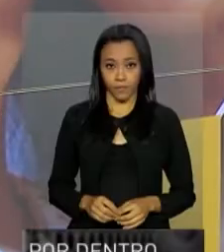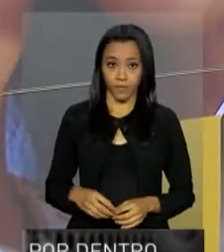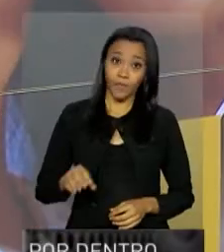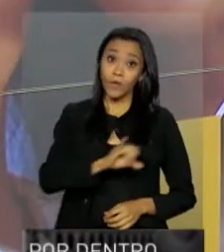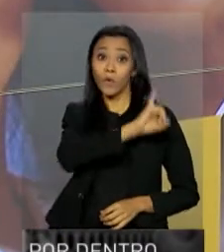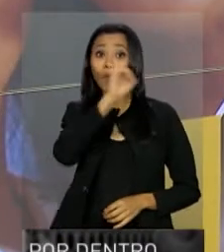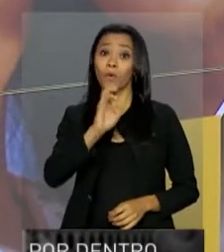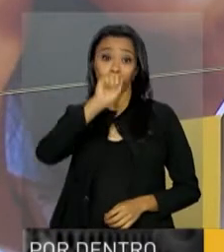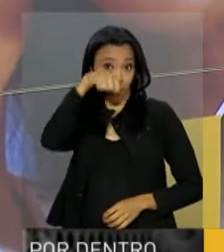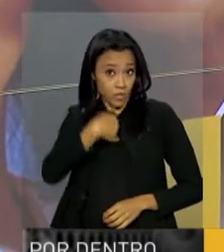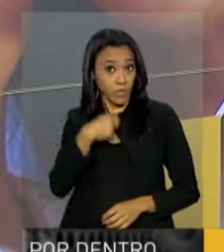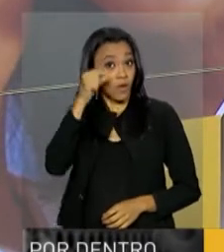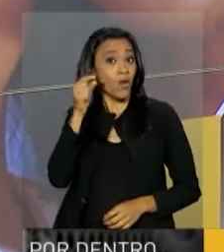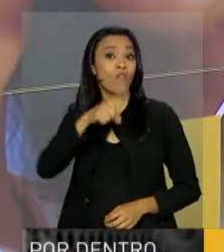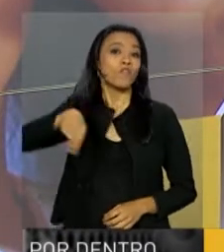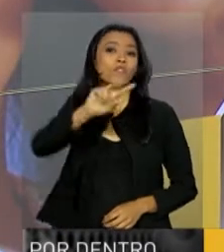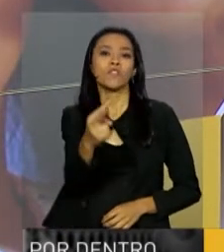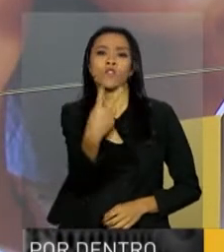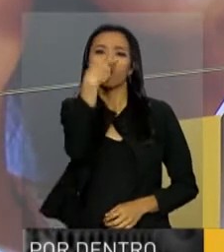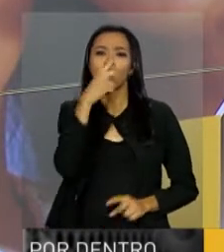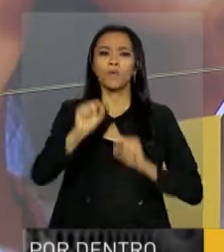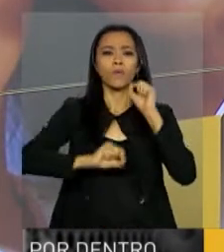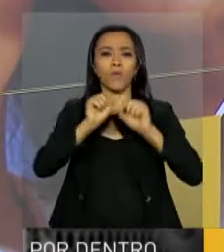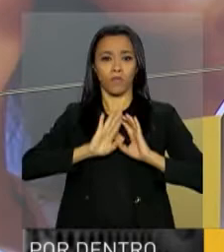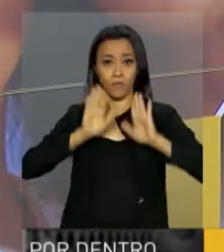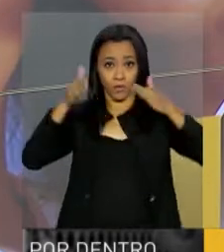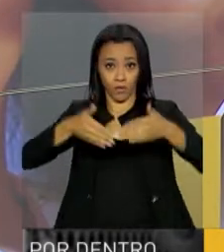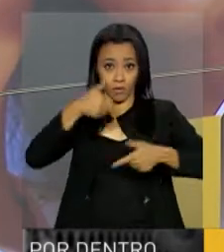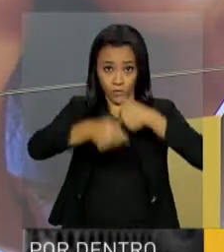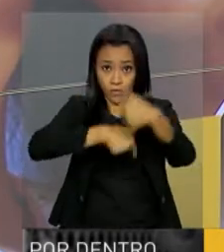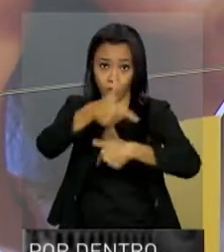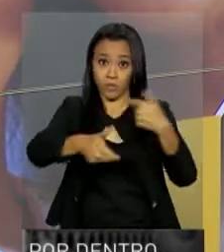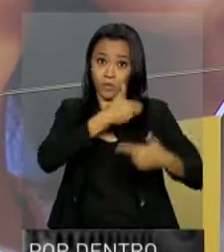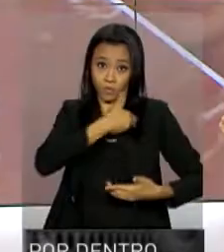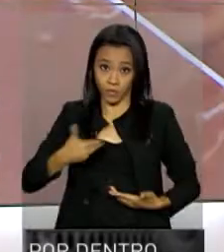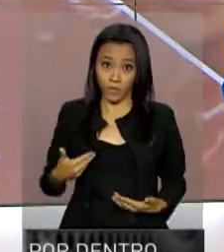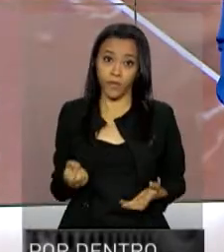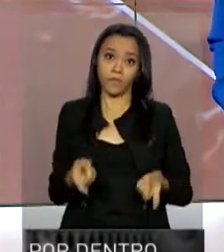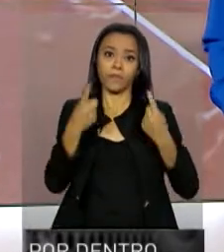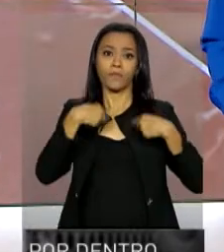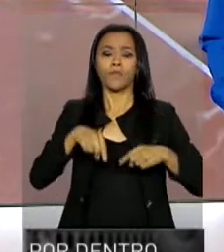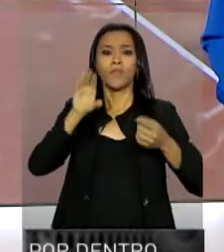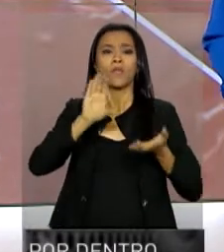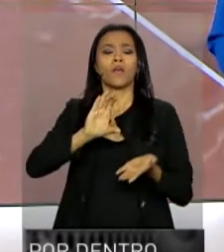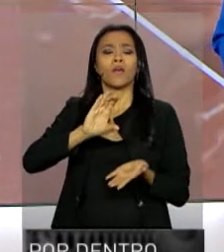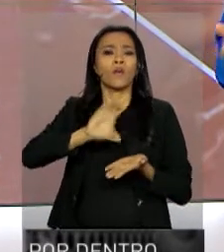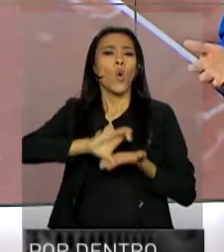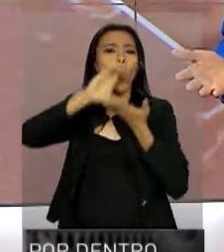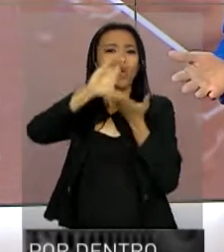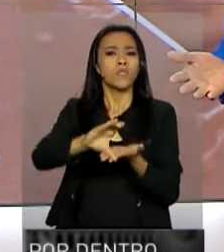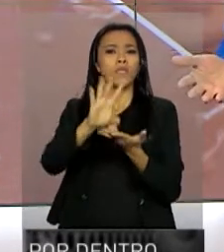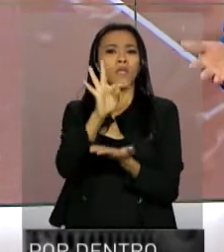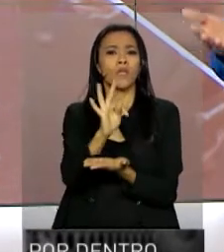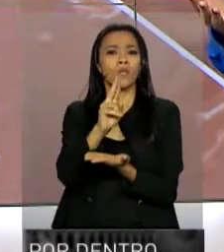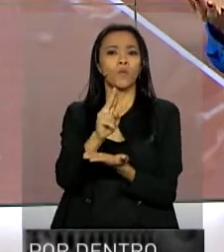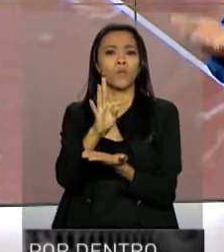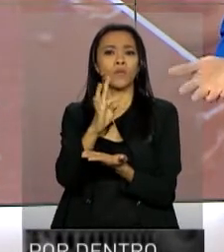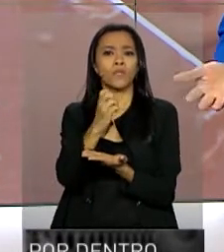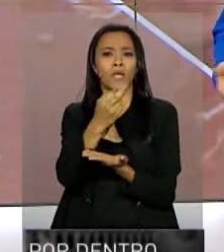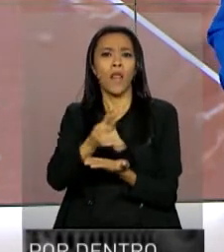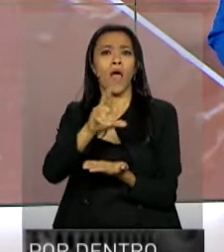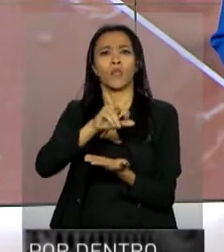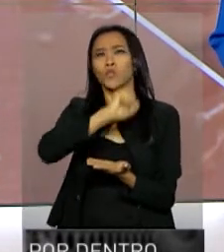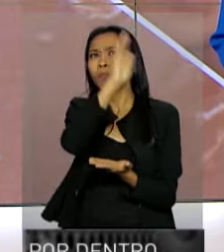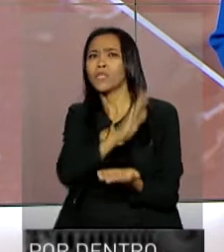Olá, sou Carla Vatier, acompanha agora comigo o programa Por Dentro do Governo. Conselhos tutelares de todo o país estão recebendo